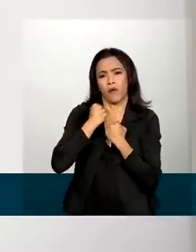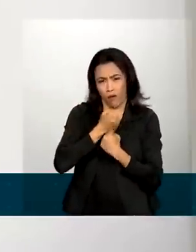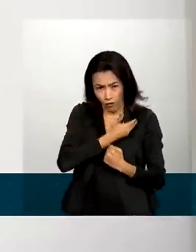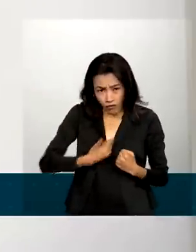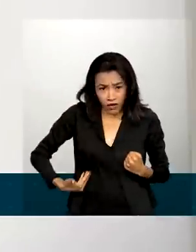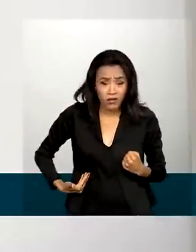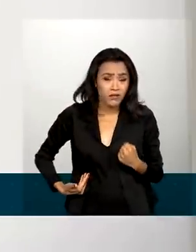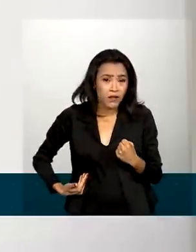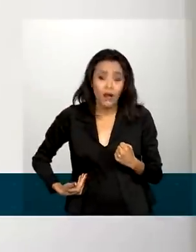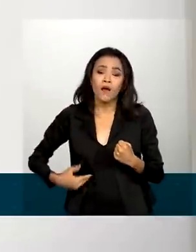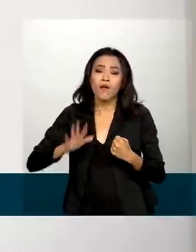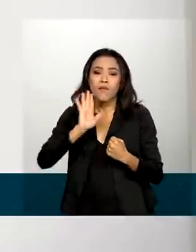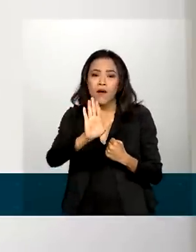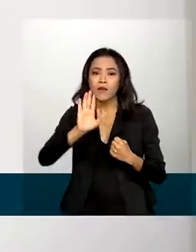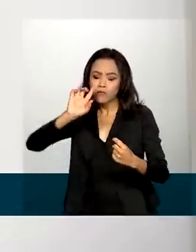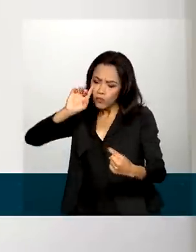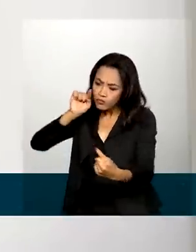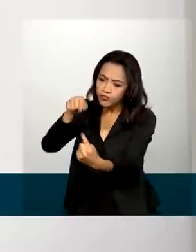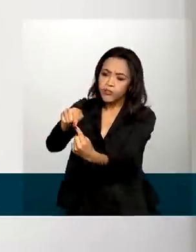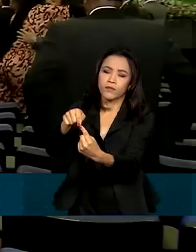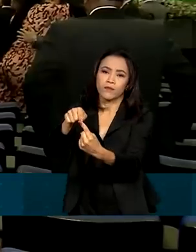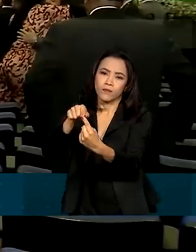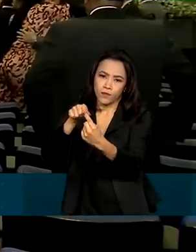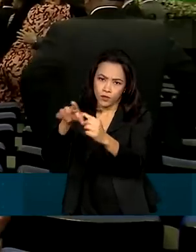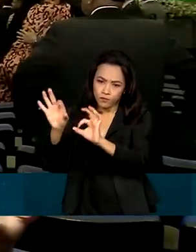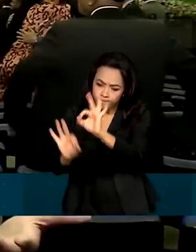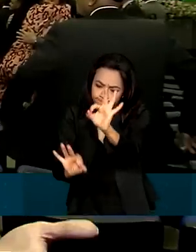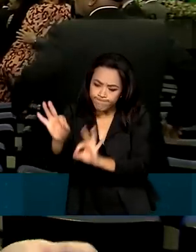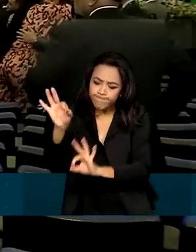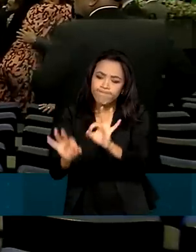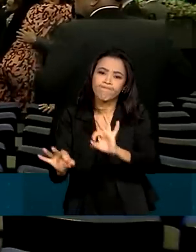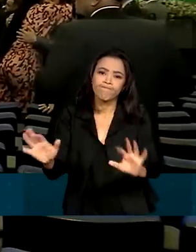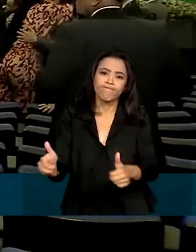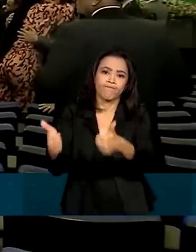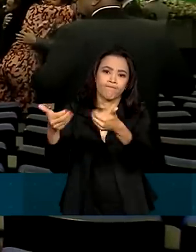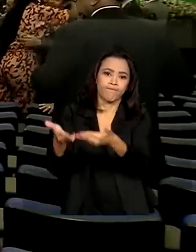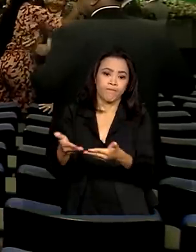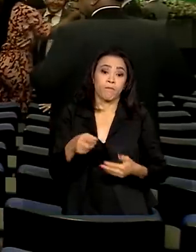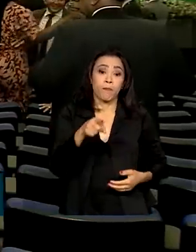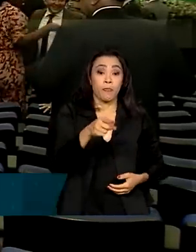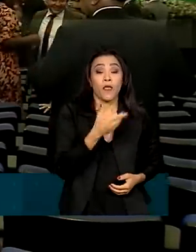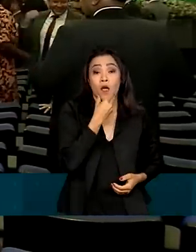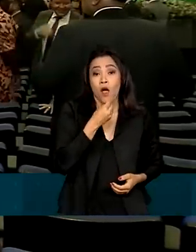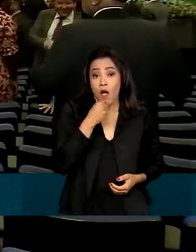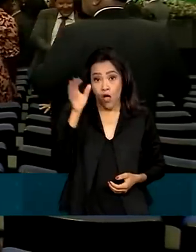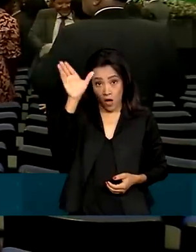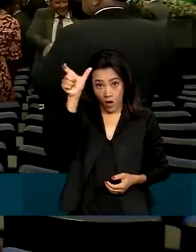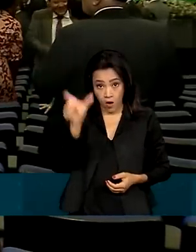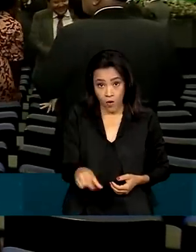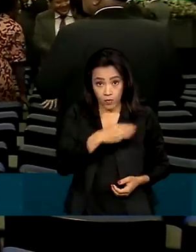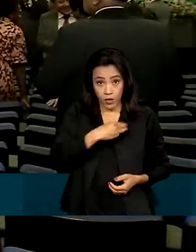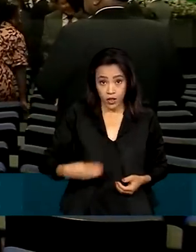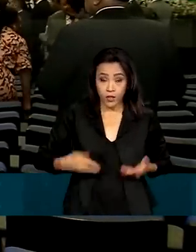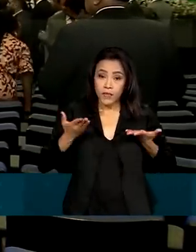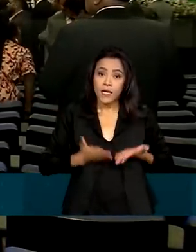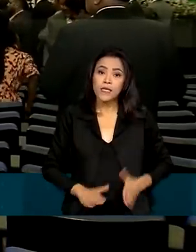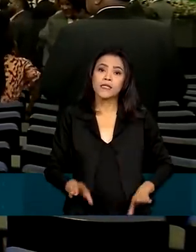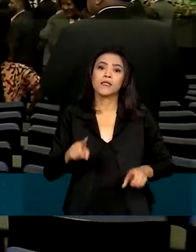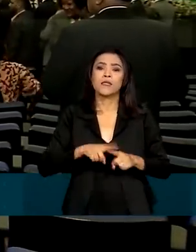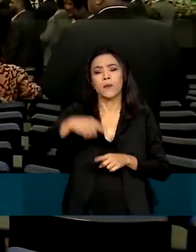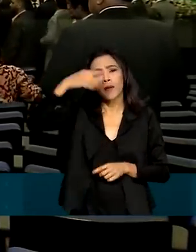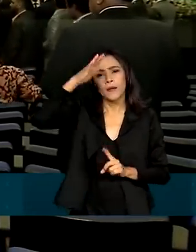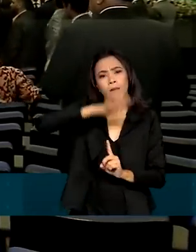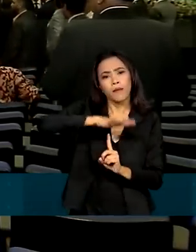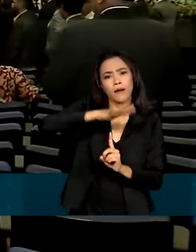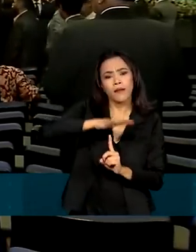alinhados, que queiram construir pontes. O ministro Carlos Fávaro nasceu em Bela Vista do Paraíso, no Paraná. Foi